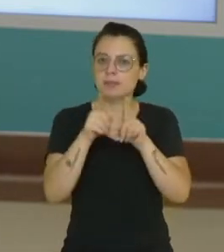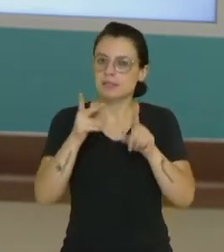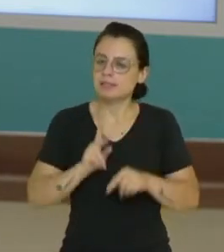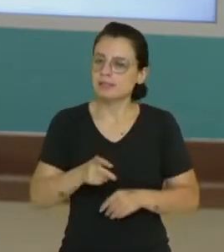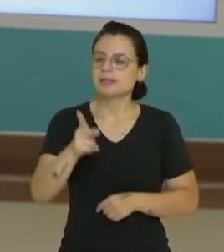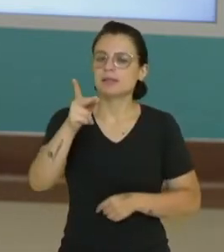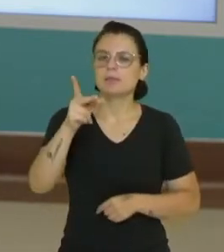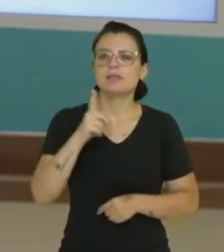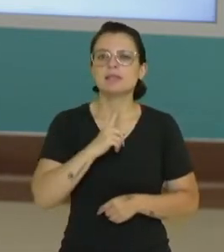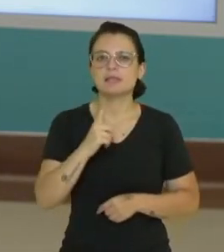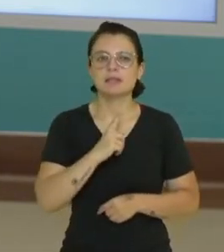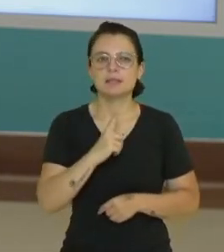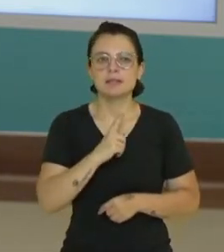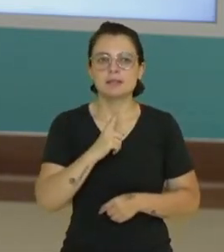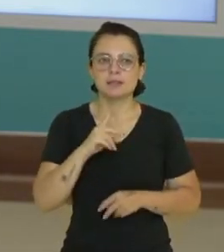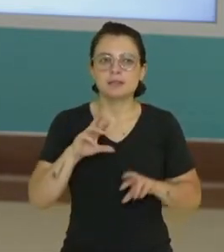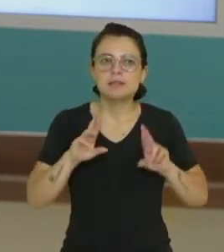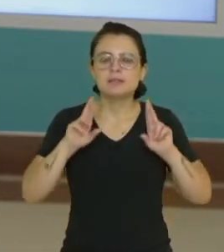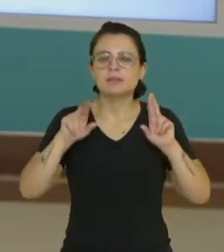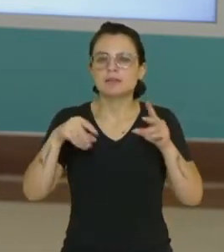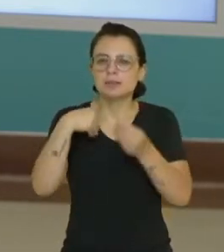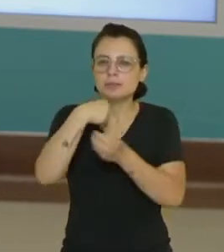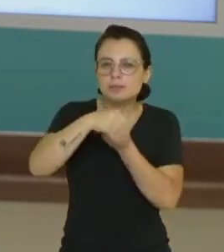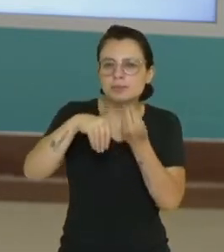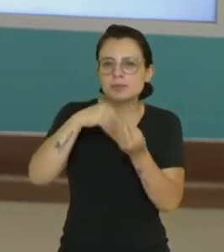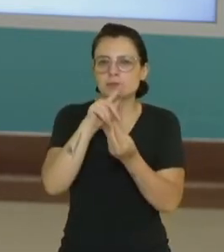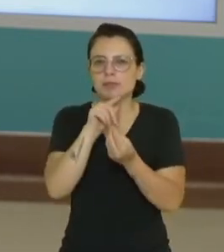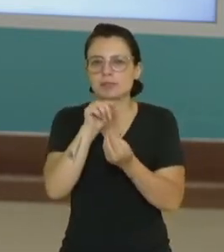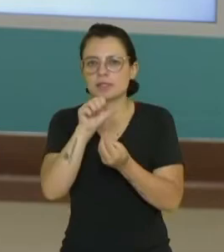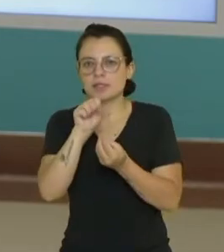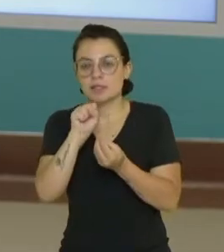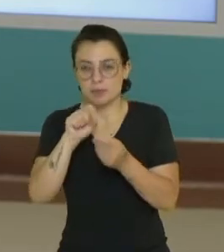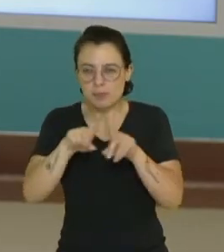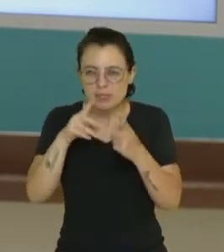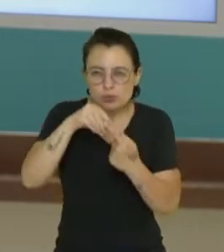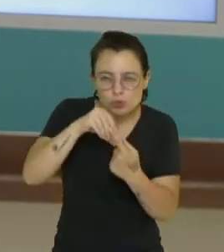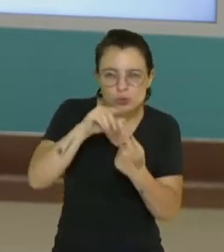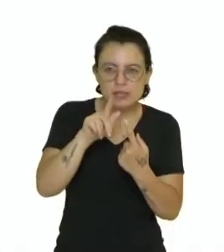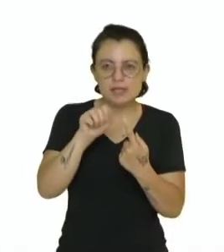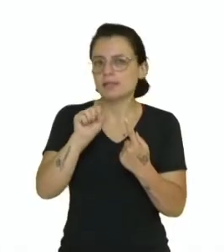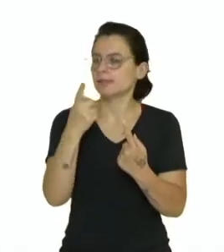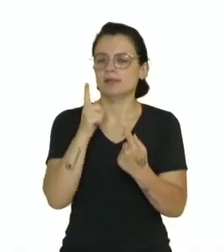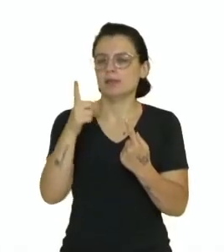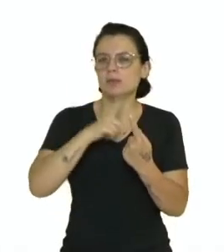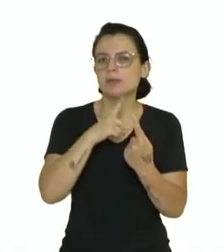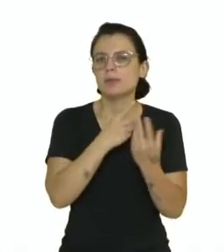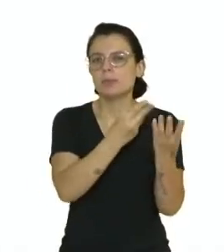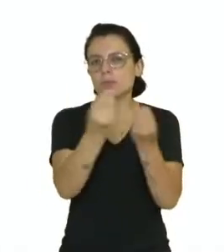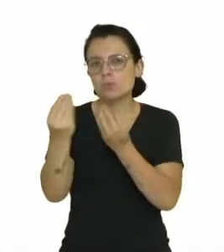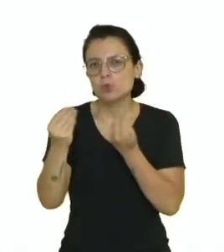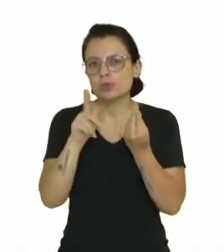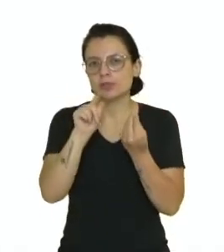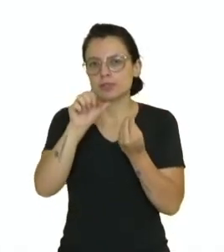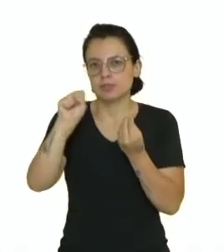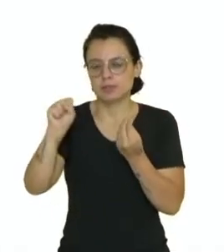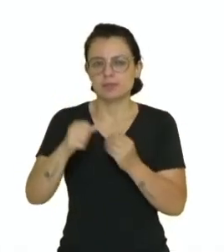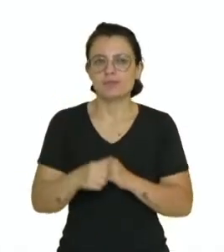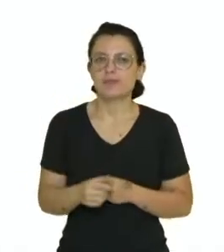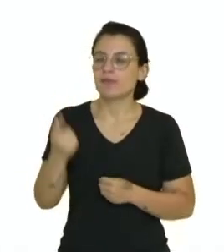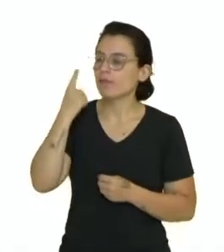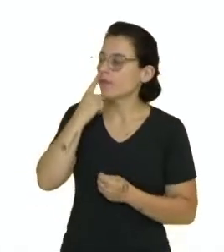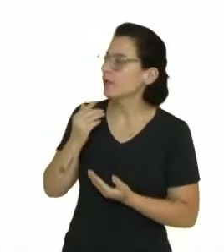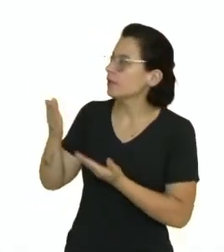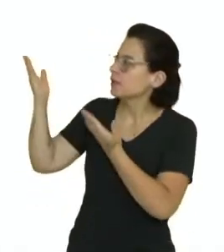foi uma mistura de gases, não é um gás único. Dê uma olhada ali na imagem! Nós temos um céu